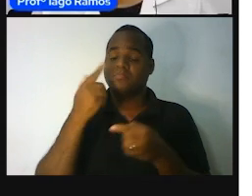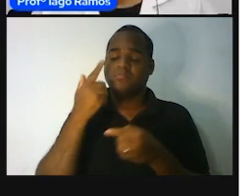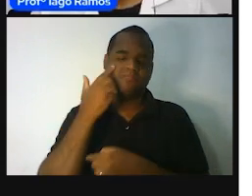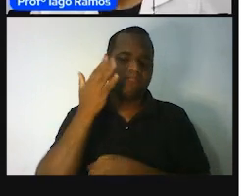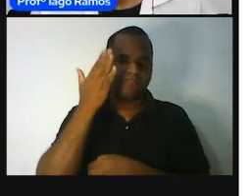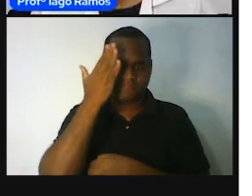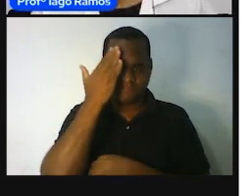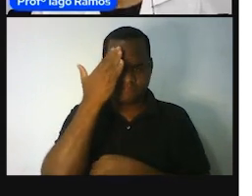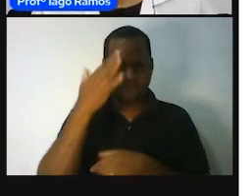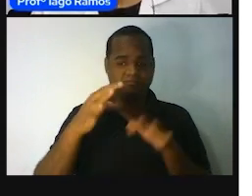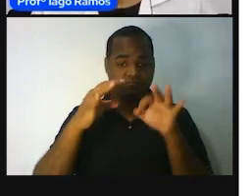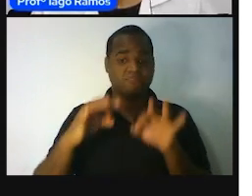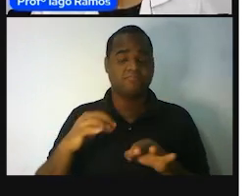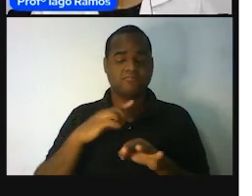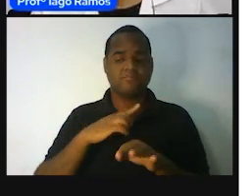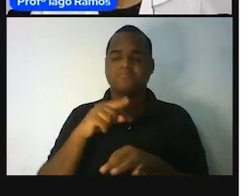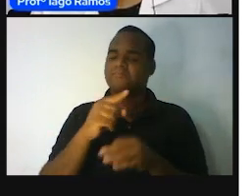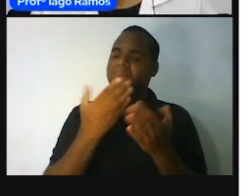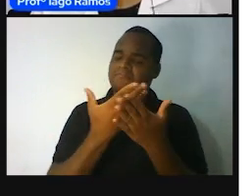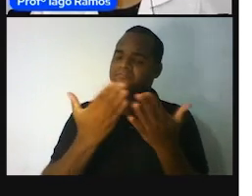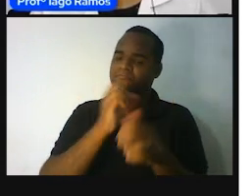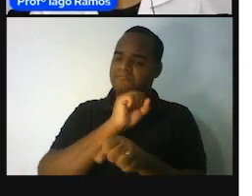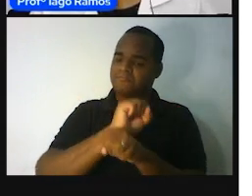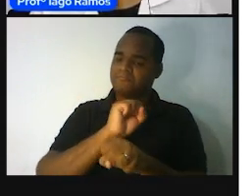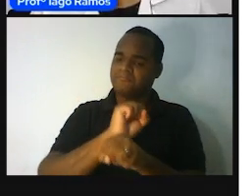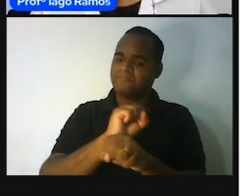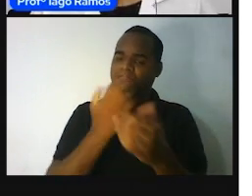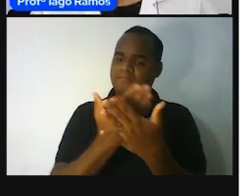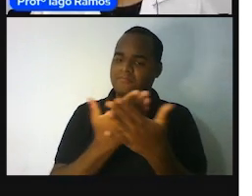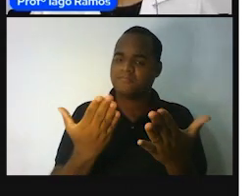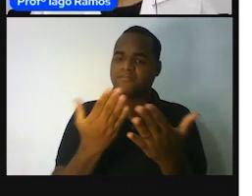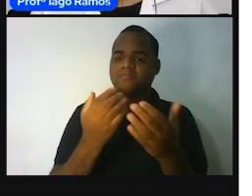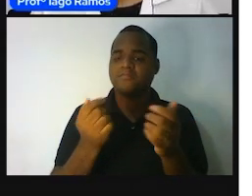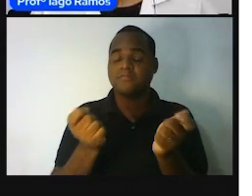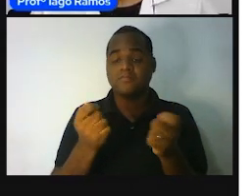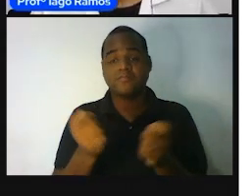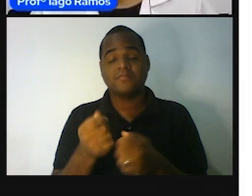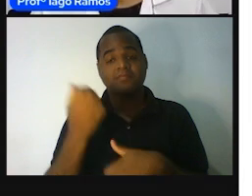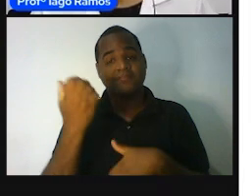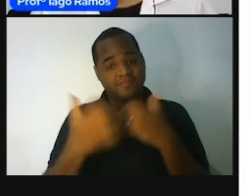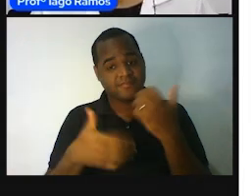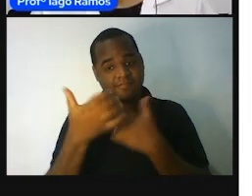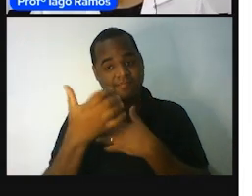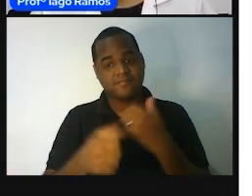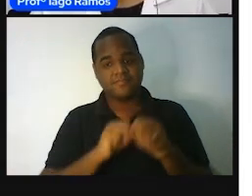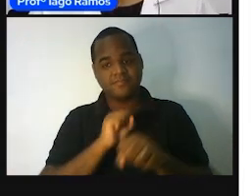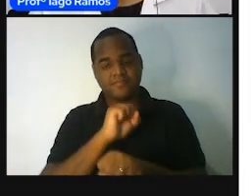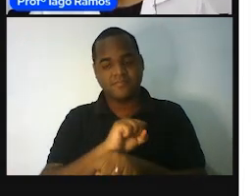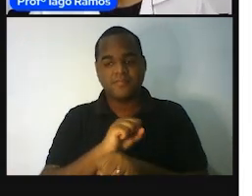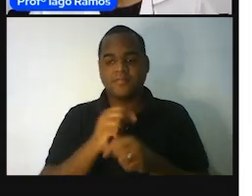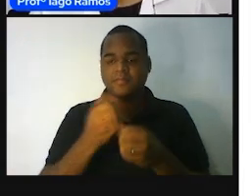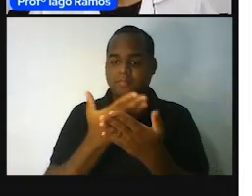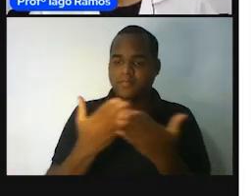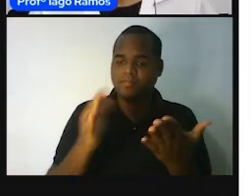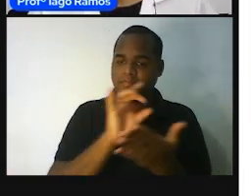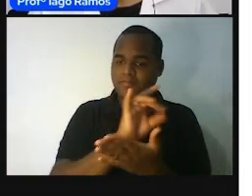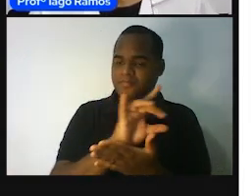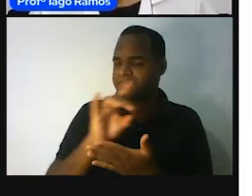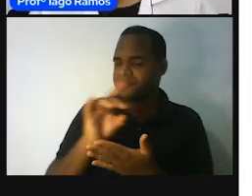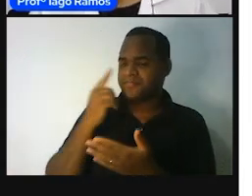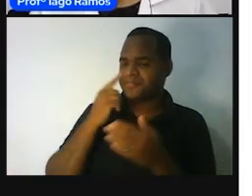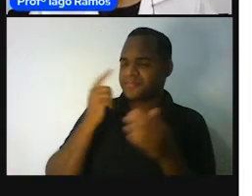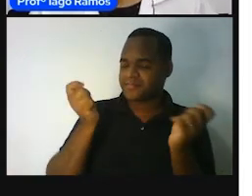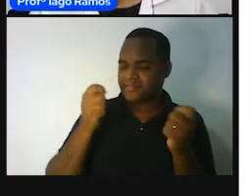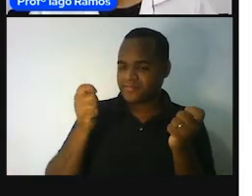que você já parou para pensar nisso, ou se ainda não parou para pensar nisso, tudo tem nenhuma